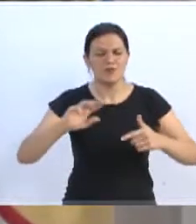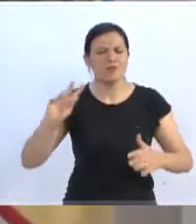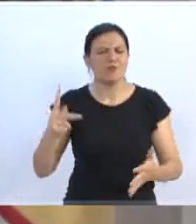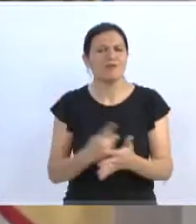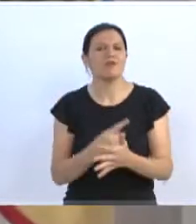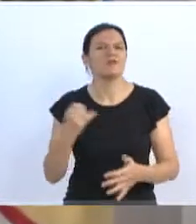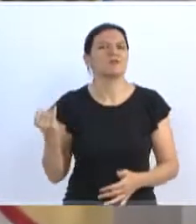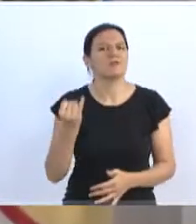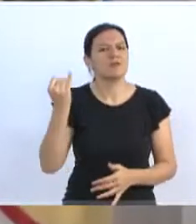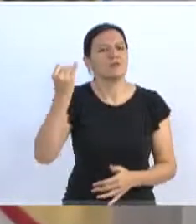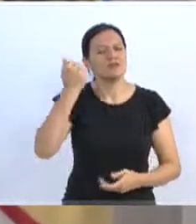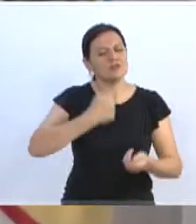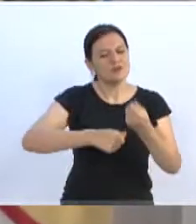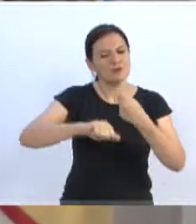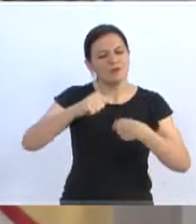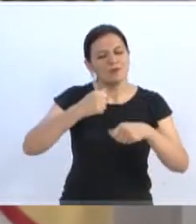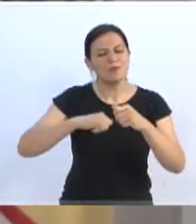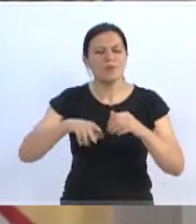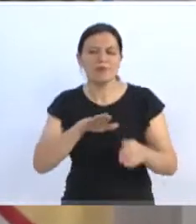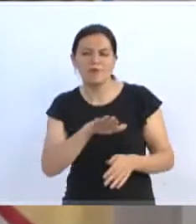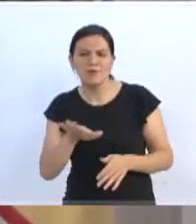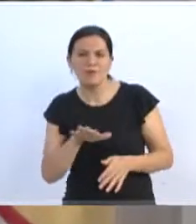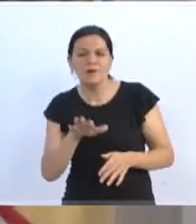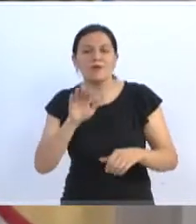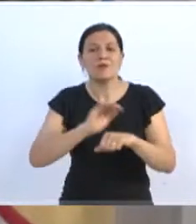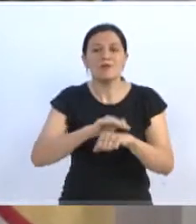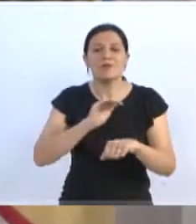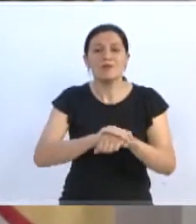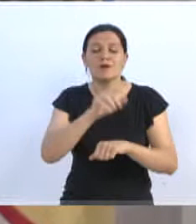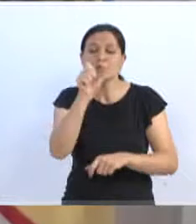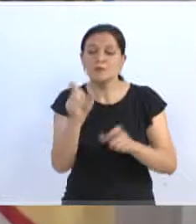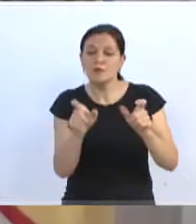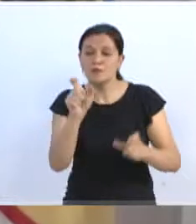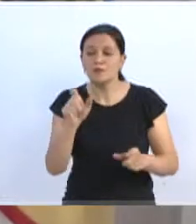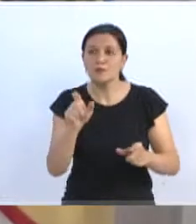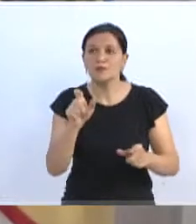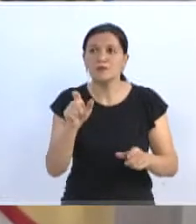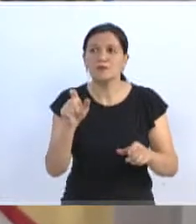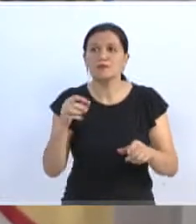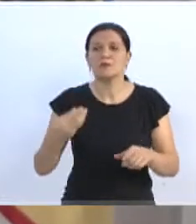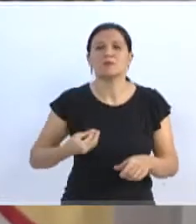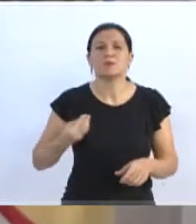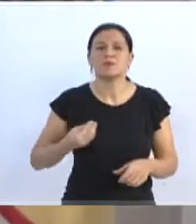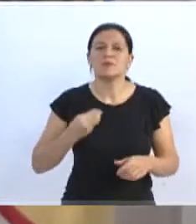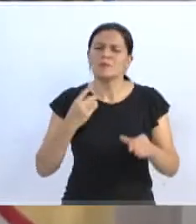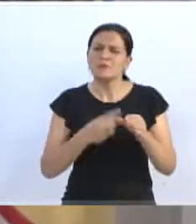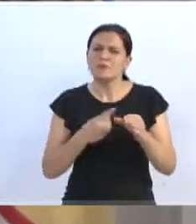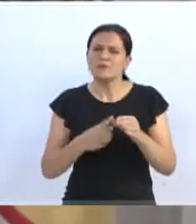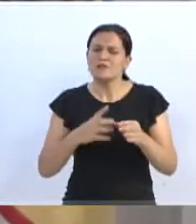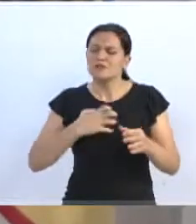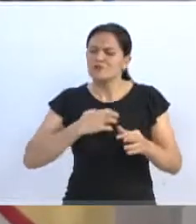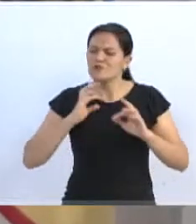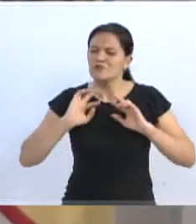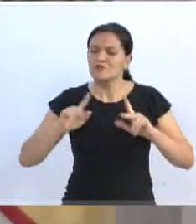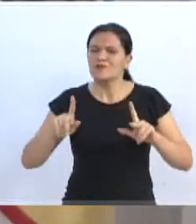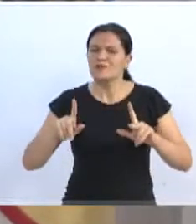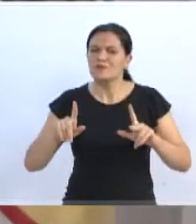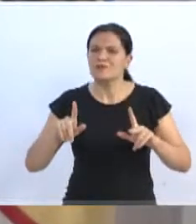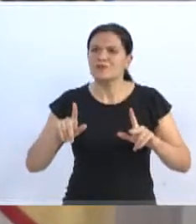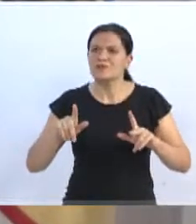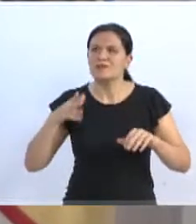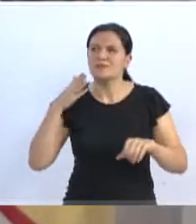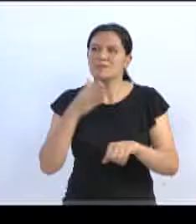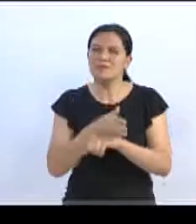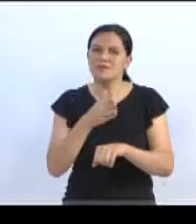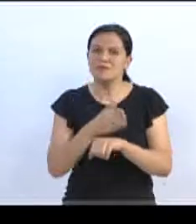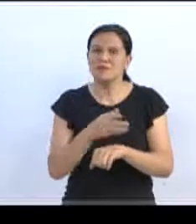gera economia local, que faz as pessoas verem, presenciarem o vereador Silvio, a cidade de uma forma diferente. E faz parte desse